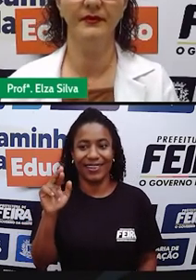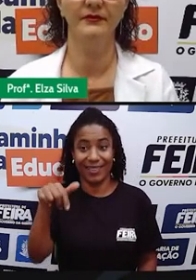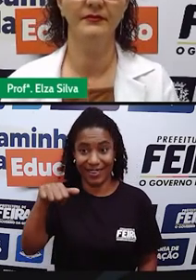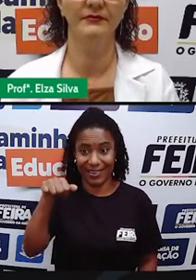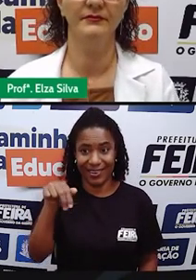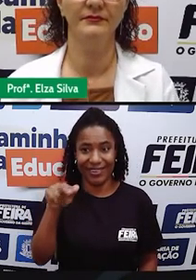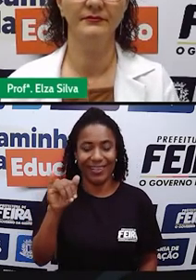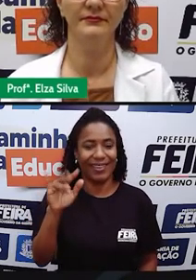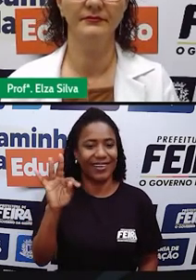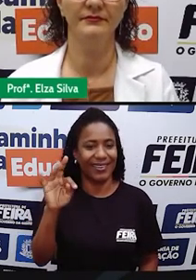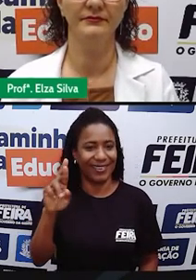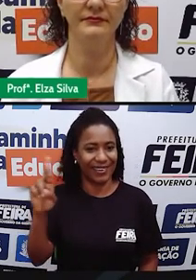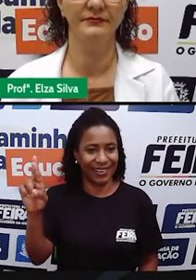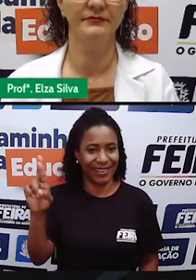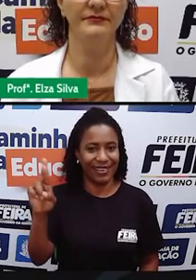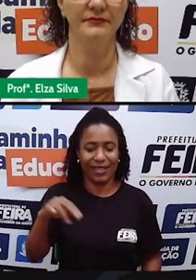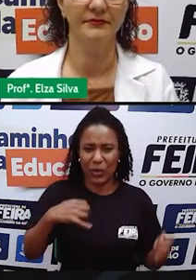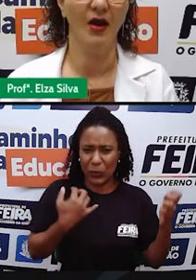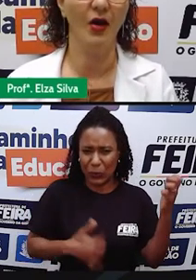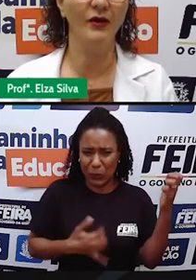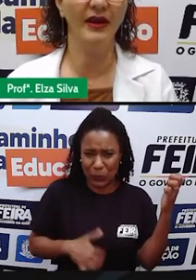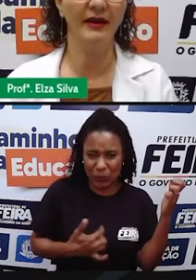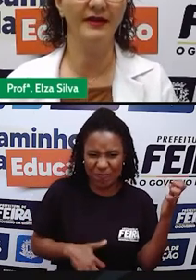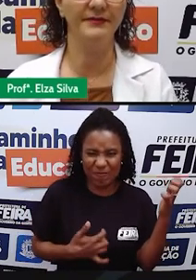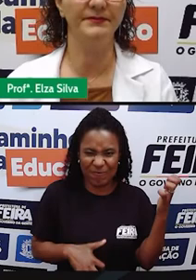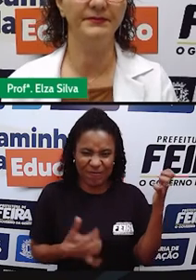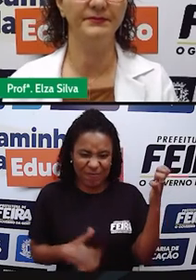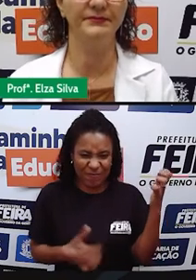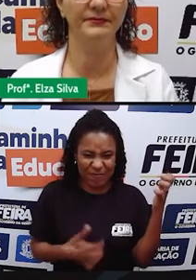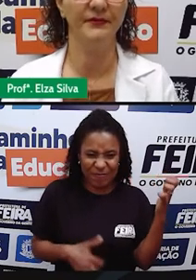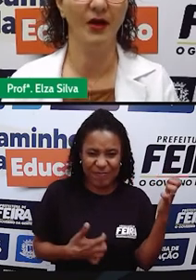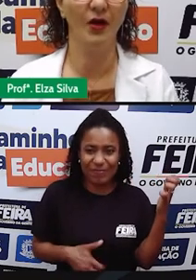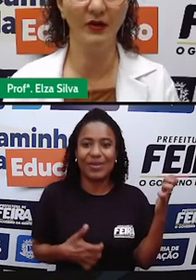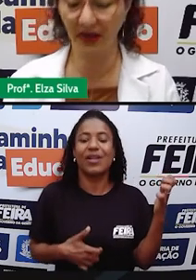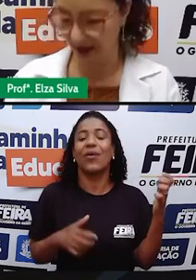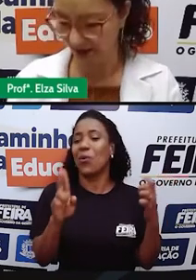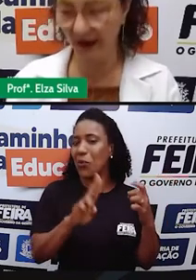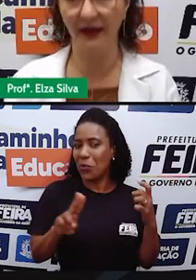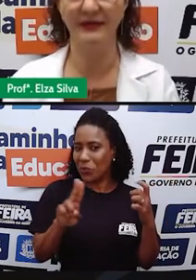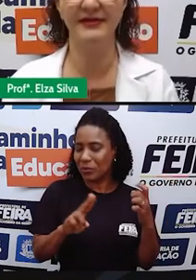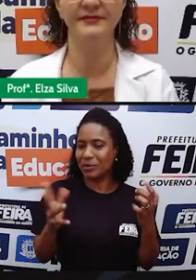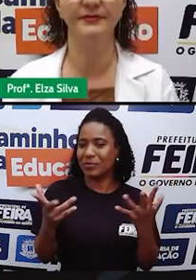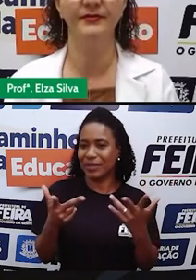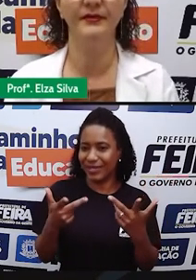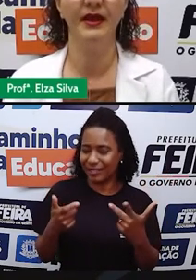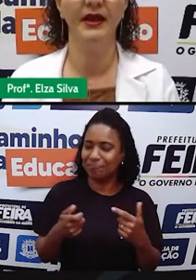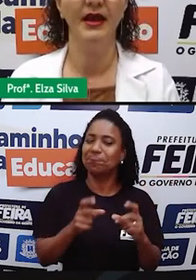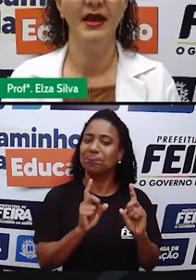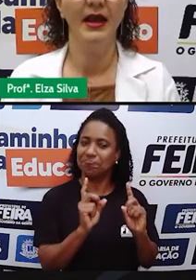Ele toca guitar. Vamos continuar. Ok. Thanks.